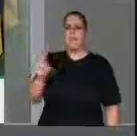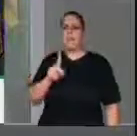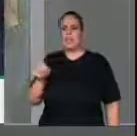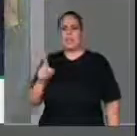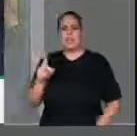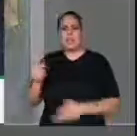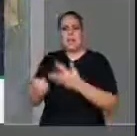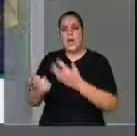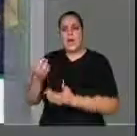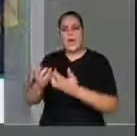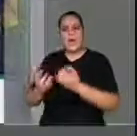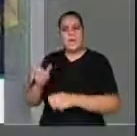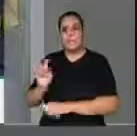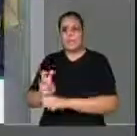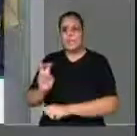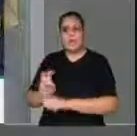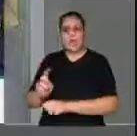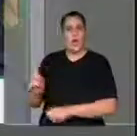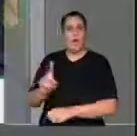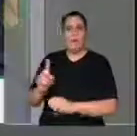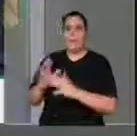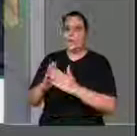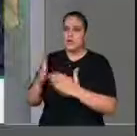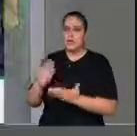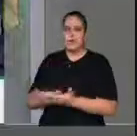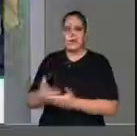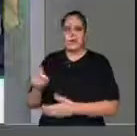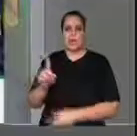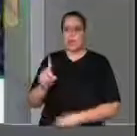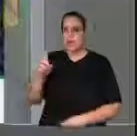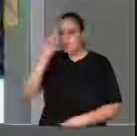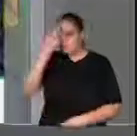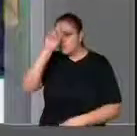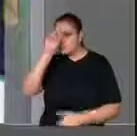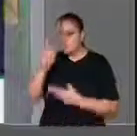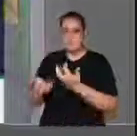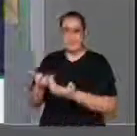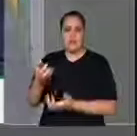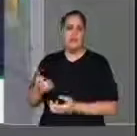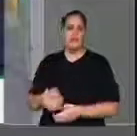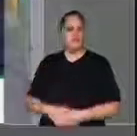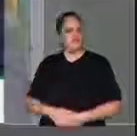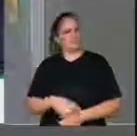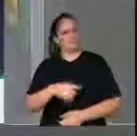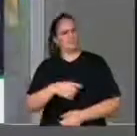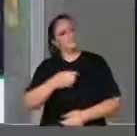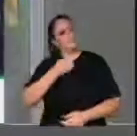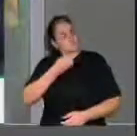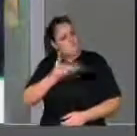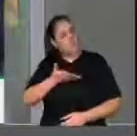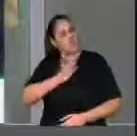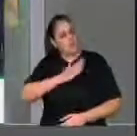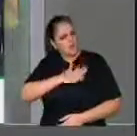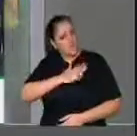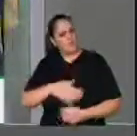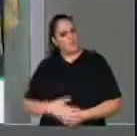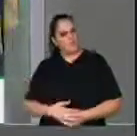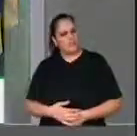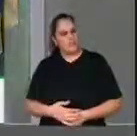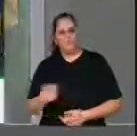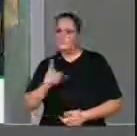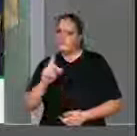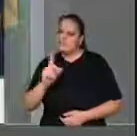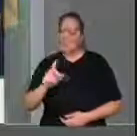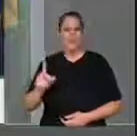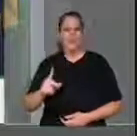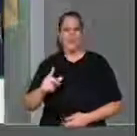e os hospitais. Ora, que bondade, meu Deus do céu! Mas é muita incompetência de qualquer governante